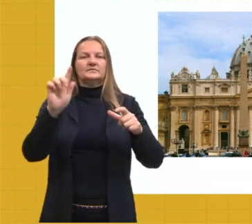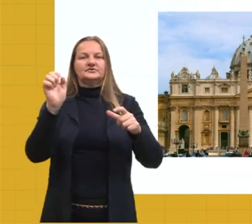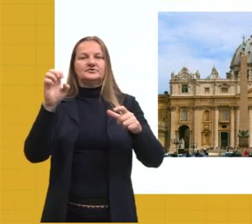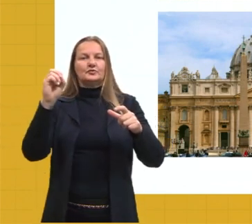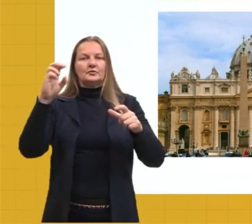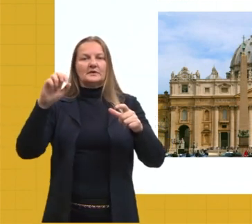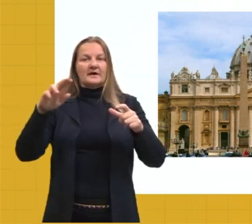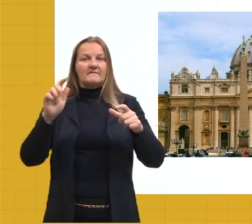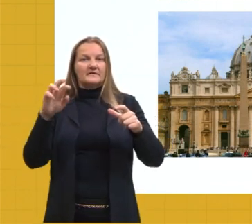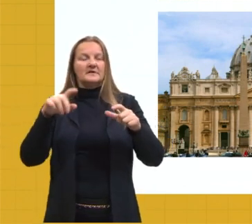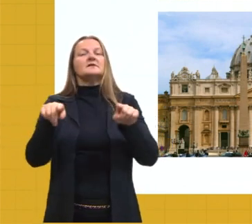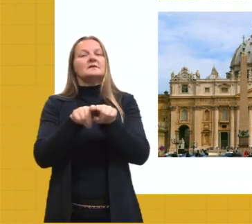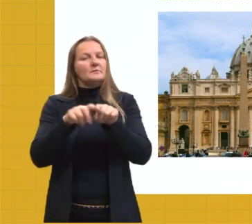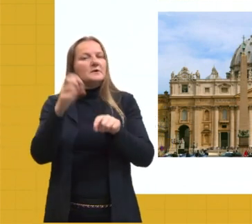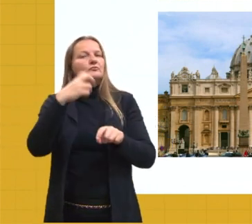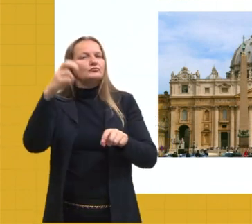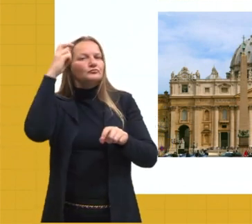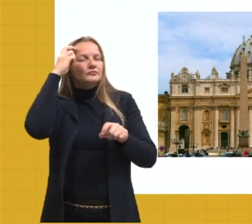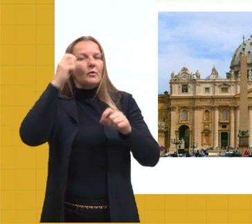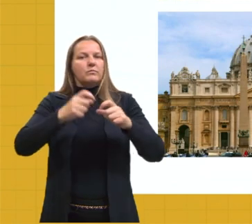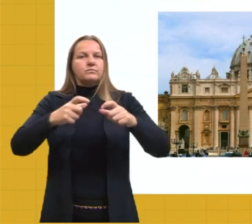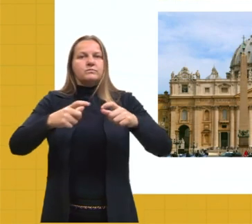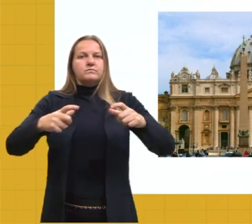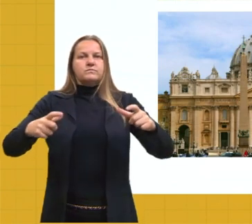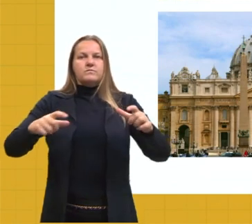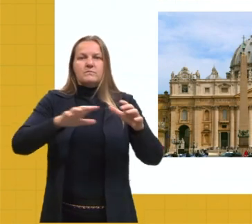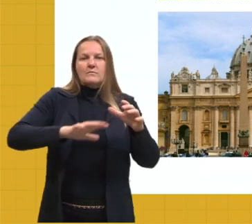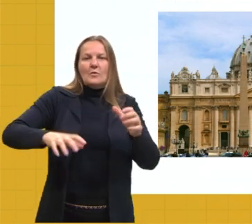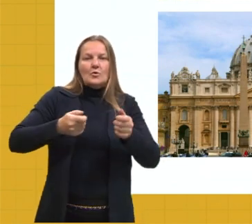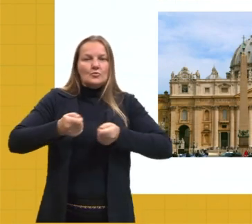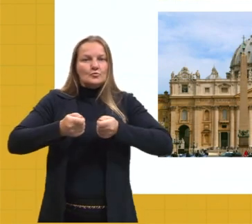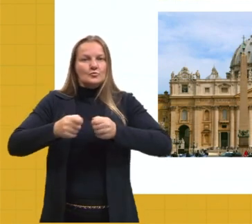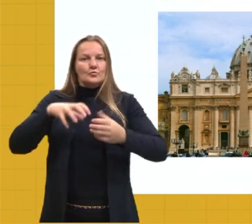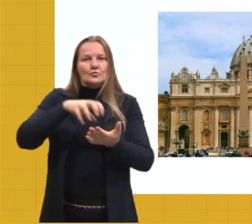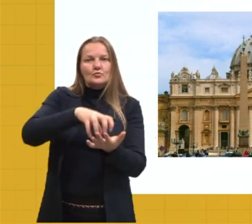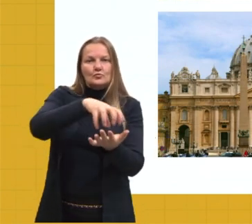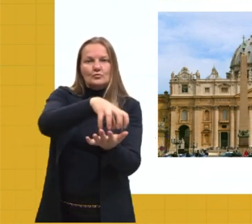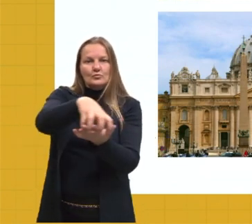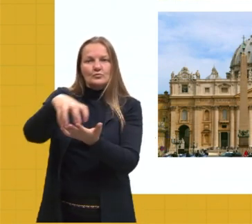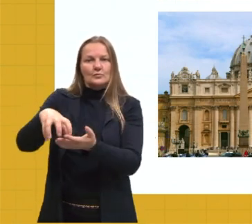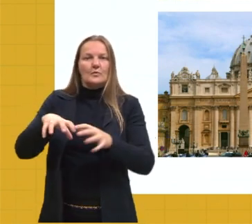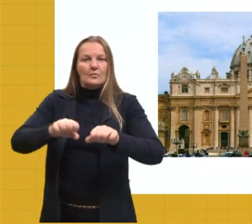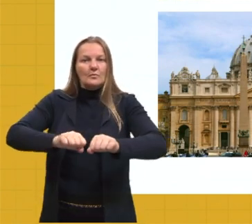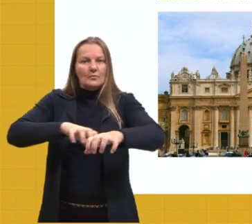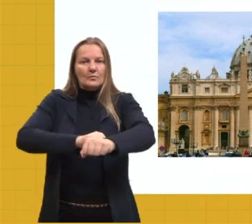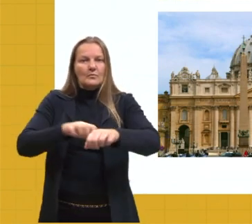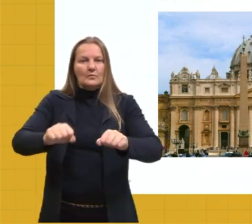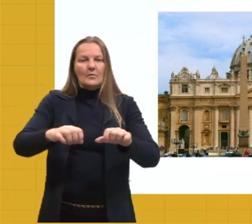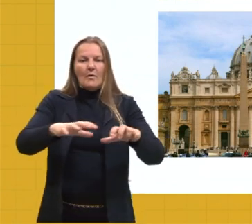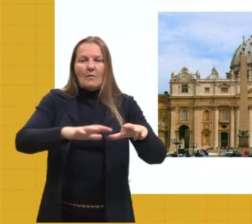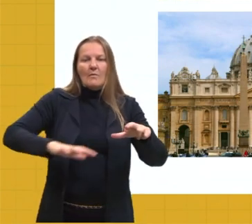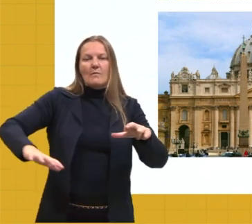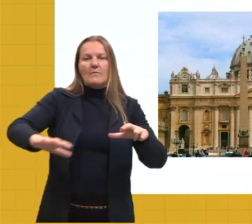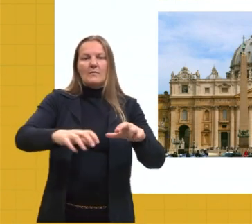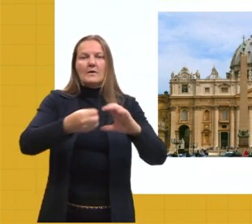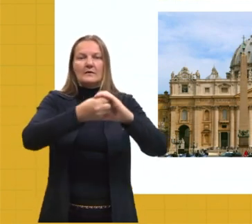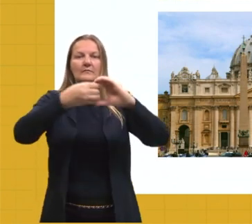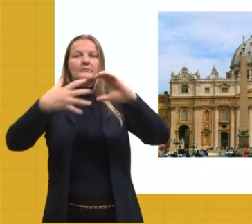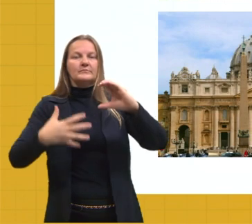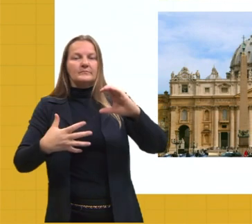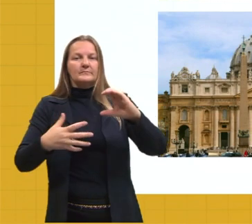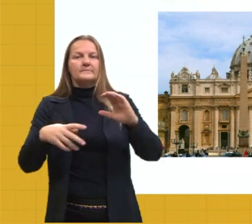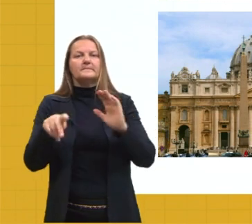cultural muito grande. Ao dominar determinados territórios, Roma vai adquirindo características